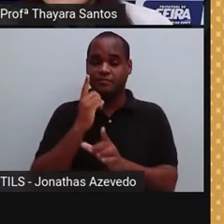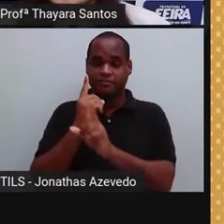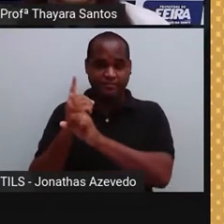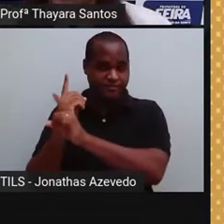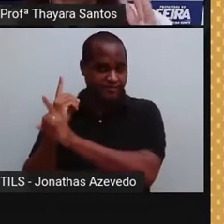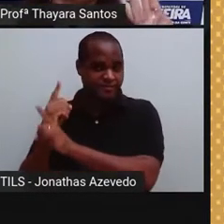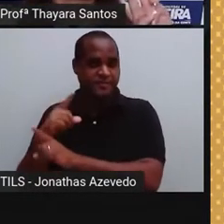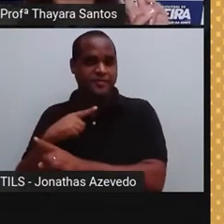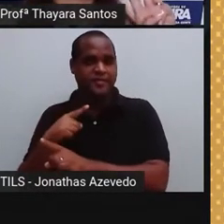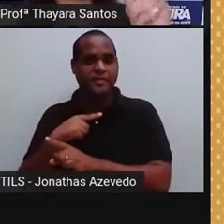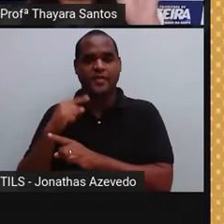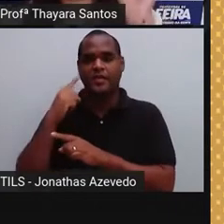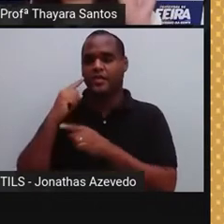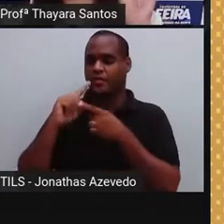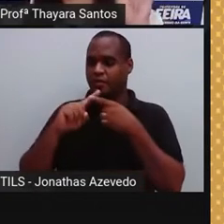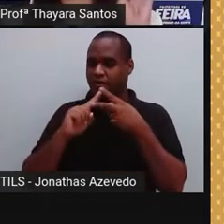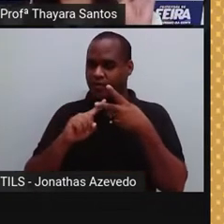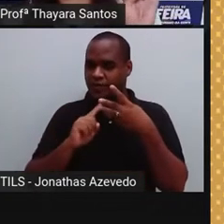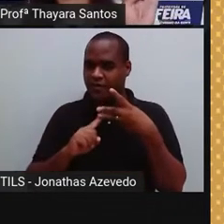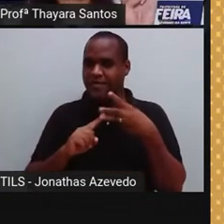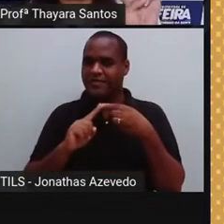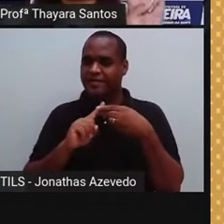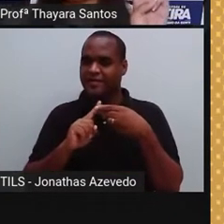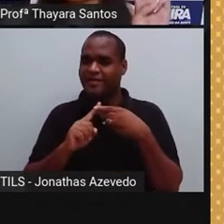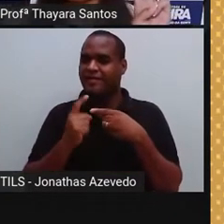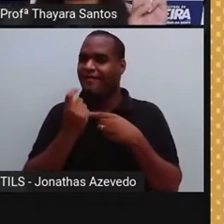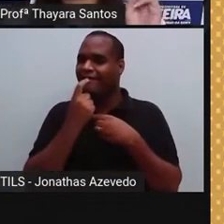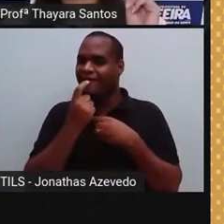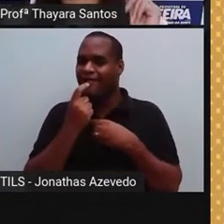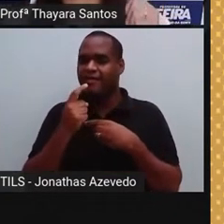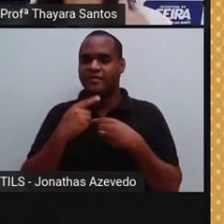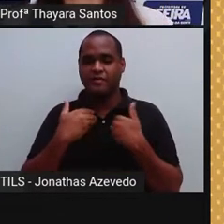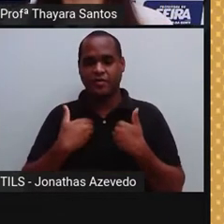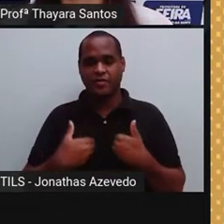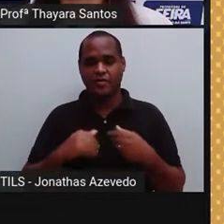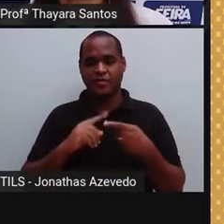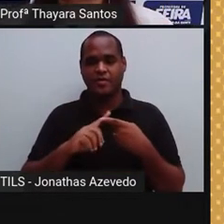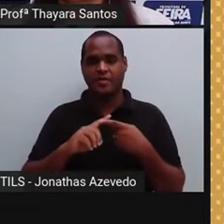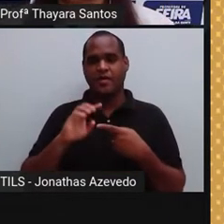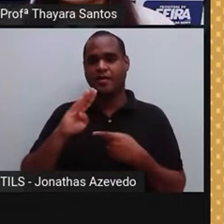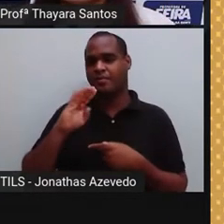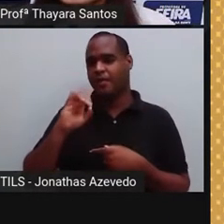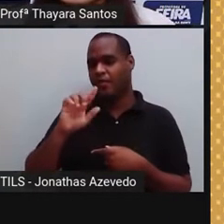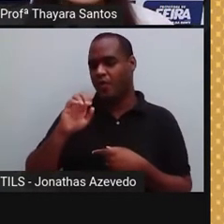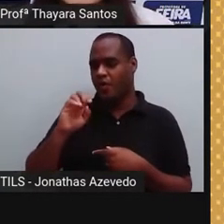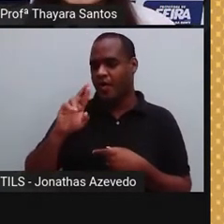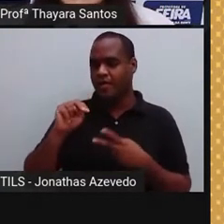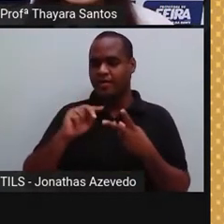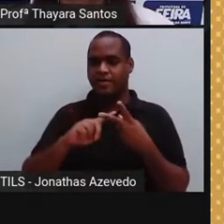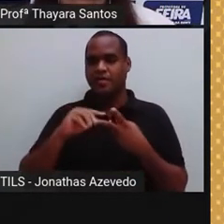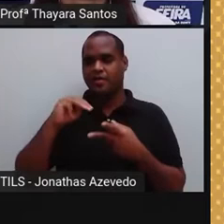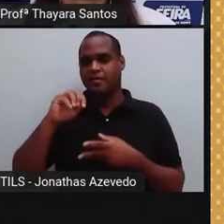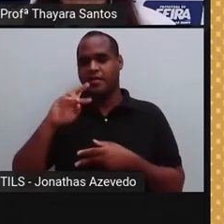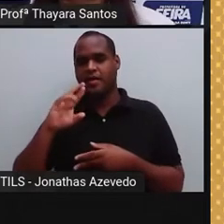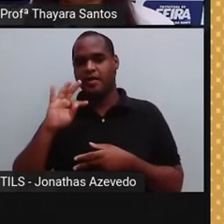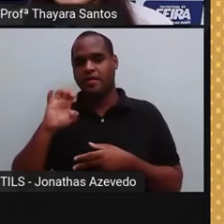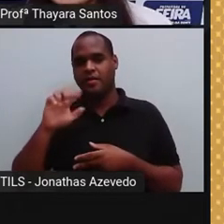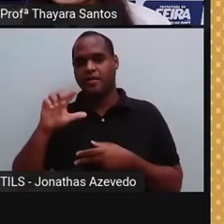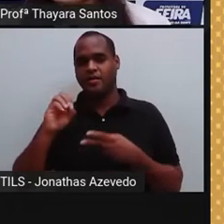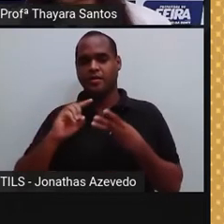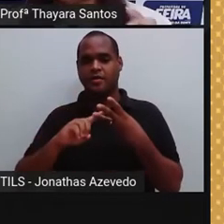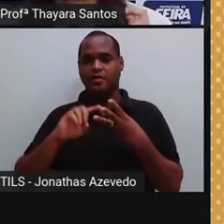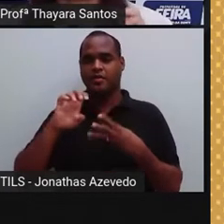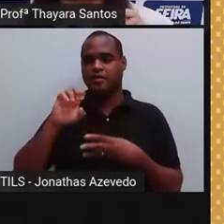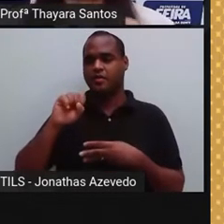os três ossinhos, os três menores ossinhos que tem no nosso corpo, que é a bigorna, o martelo e o